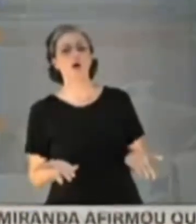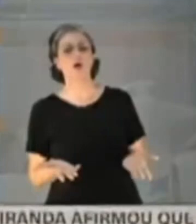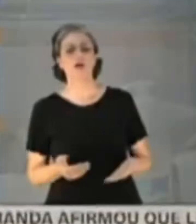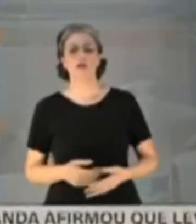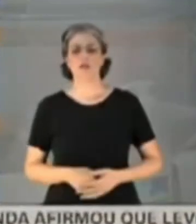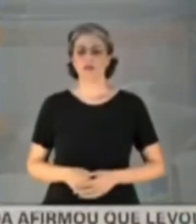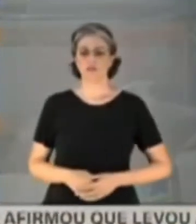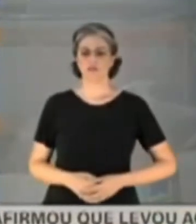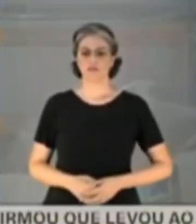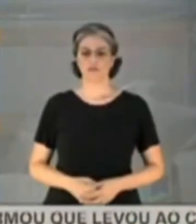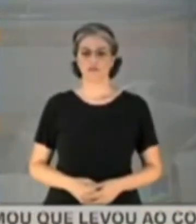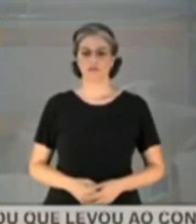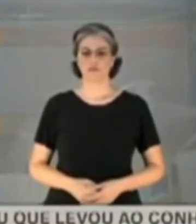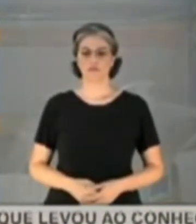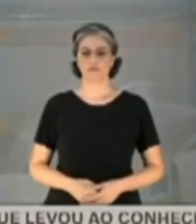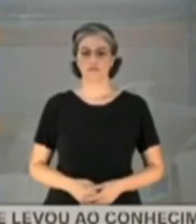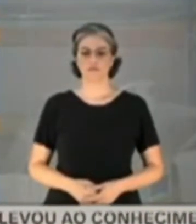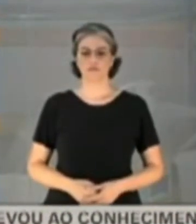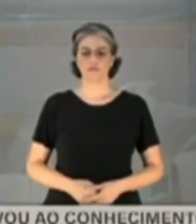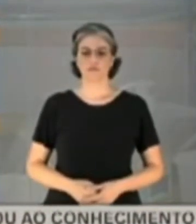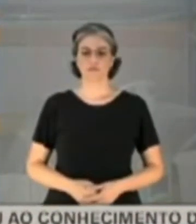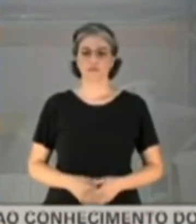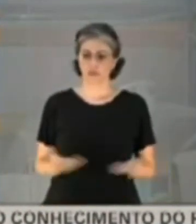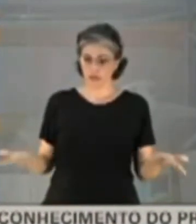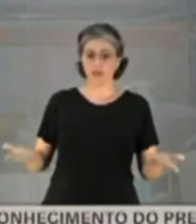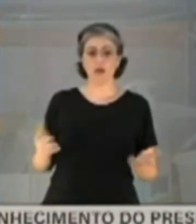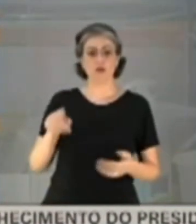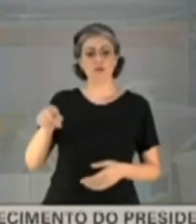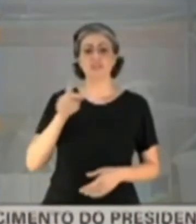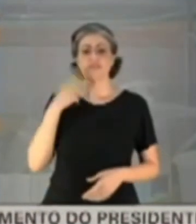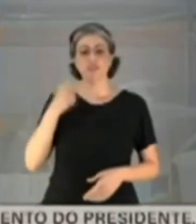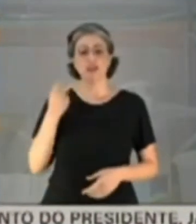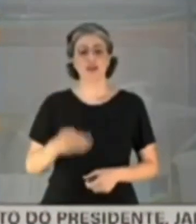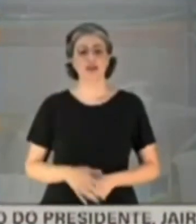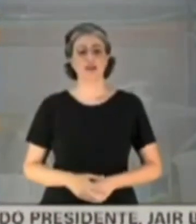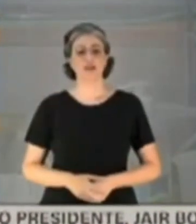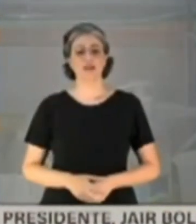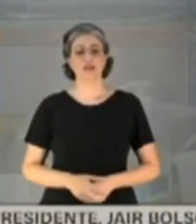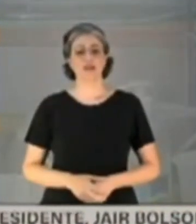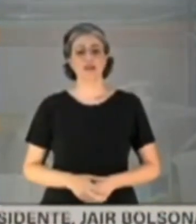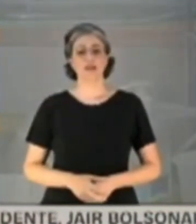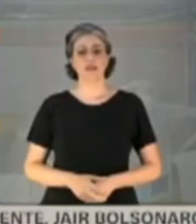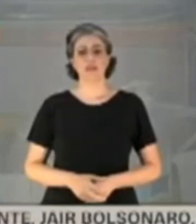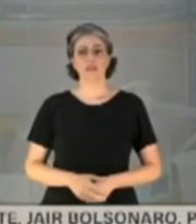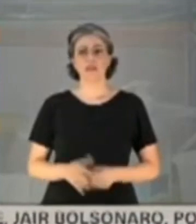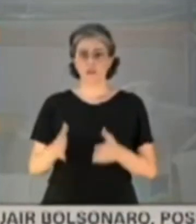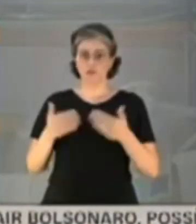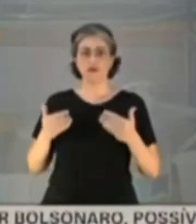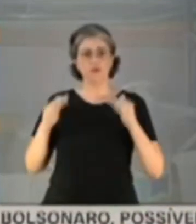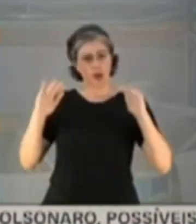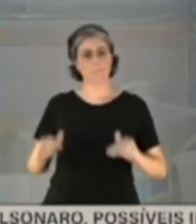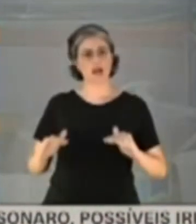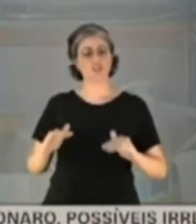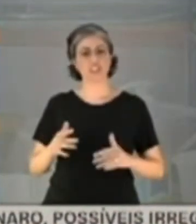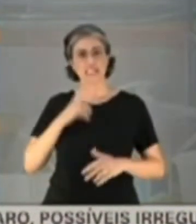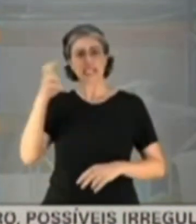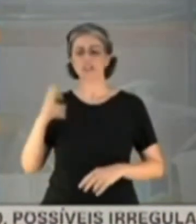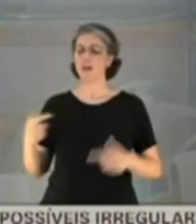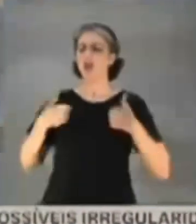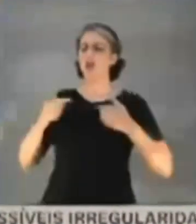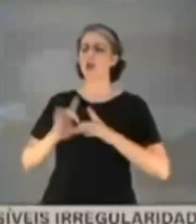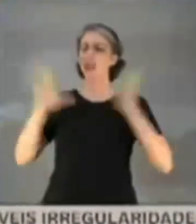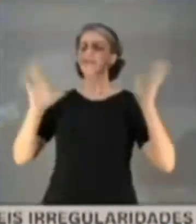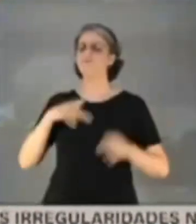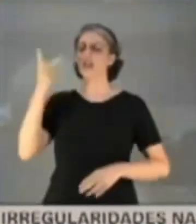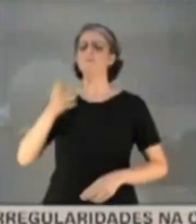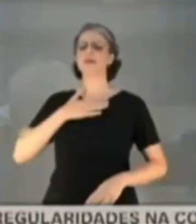Qual é a motivação? Não, fale a motivação. Então, baixem, falem, deixem. Não, não, eu falo do jeito que eu quiser. Eu estou lhe